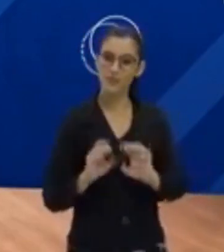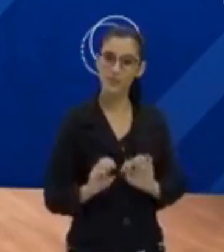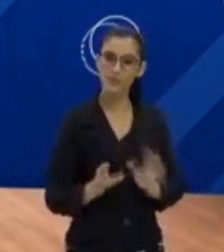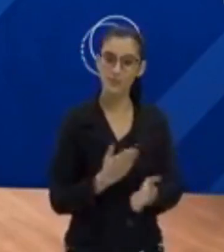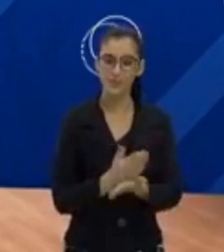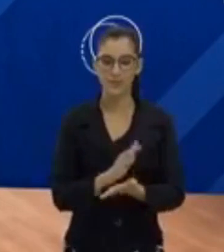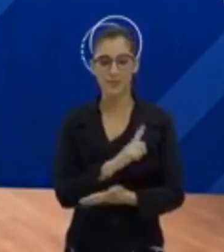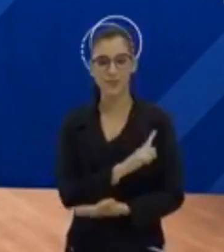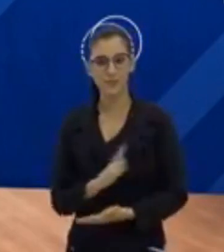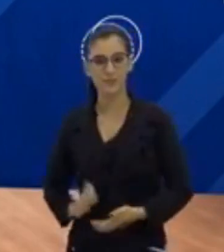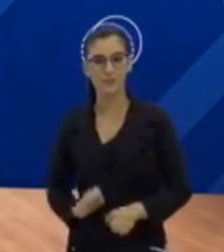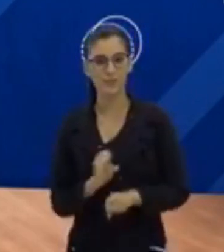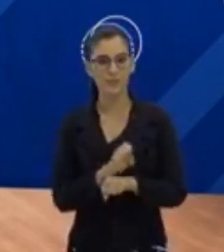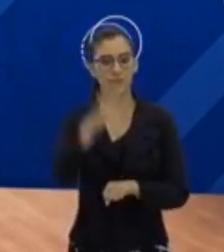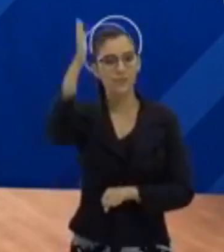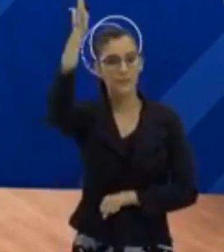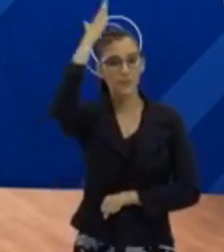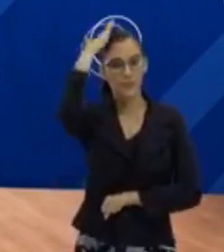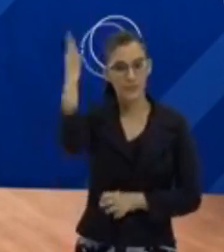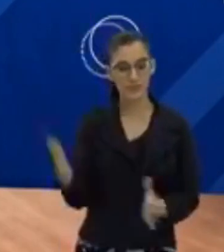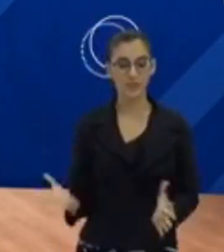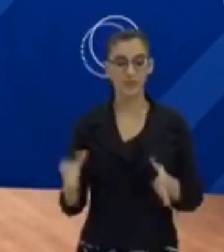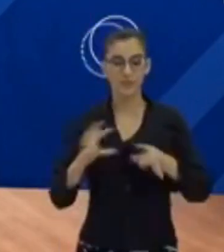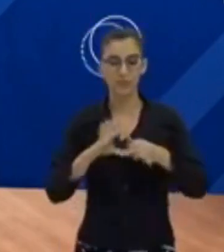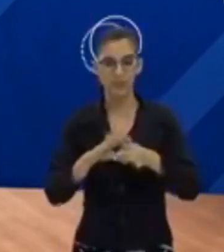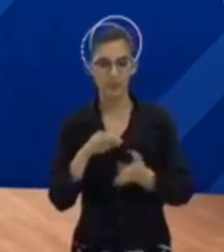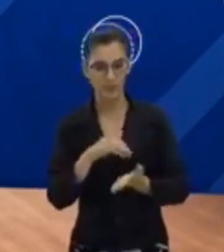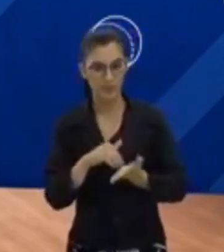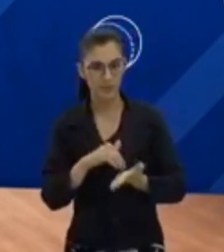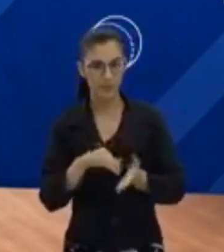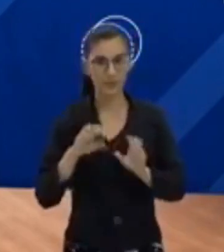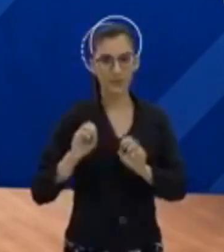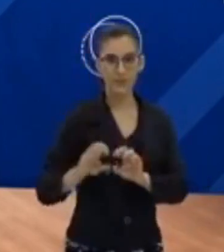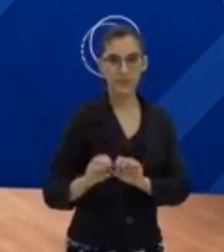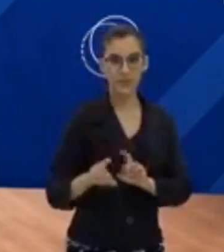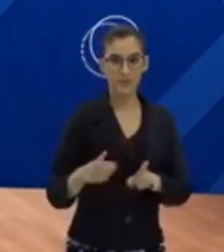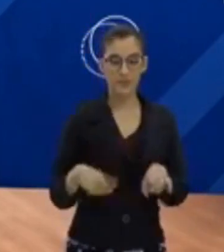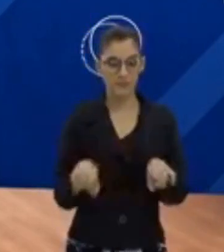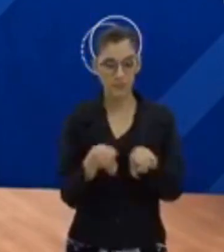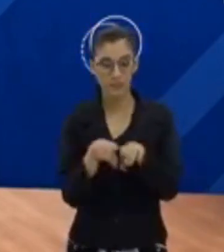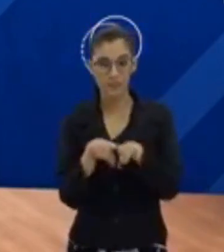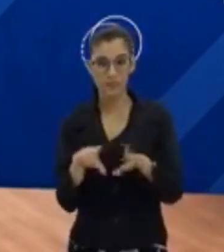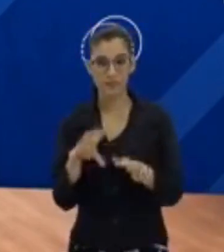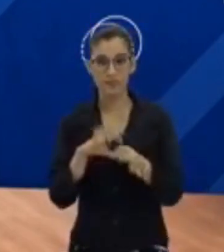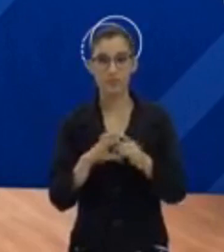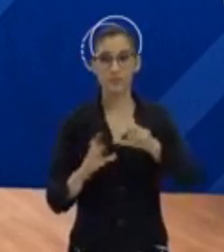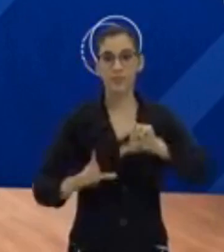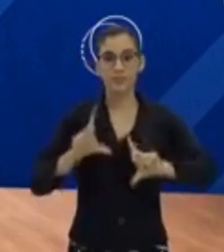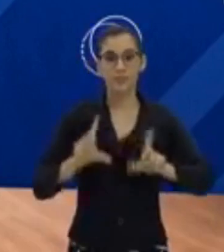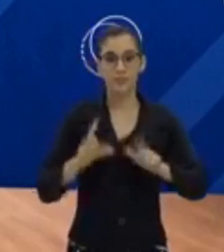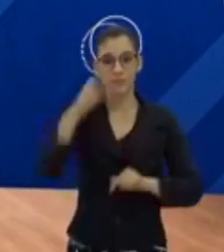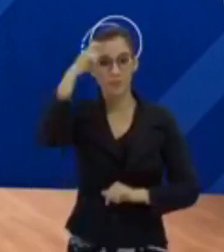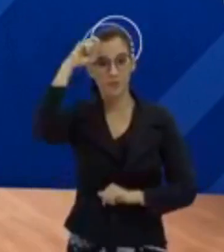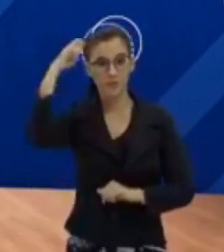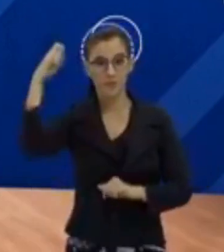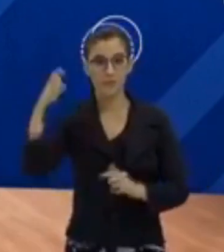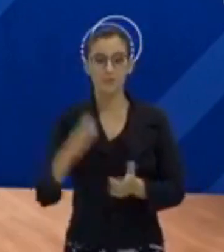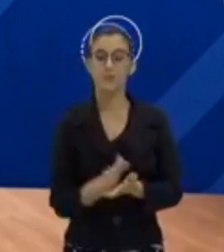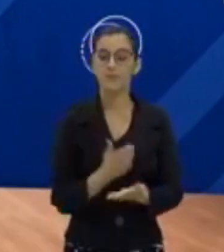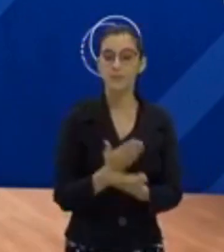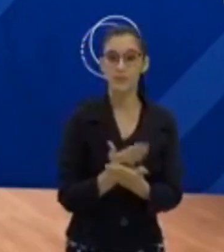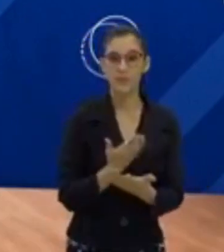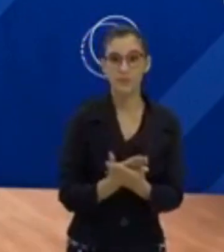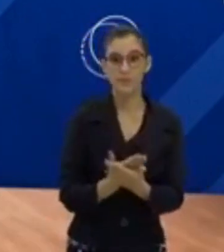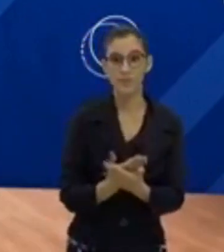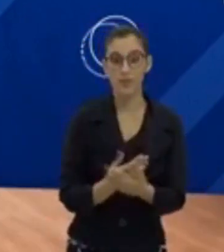uma iniciativa do governo do Estado do Pará por meio da Secretaria de Educação em parceria com a Rede Cultura de Comunicação. Essas